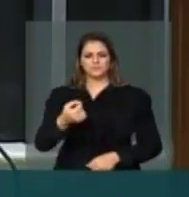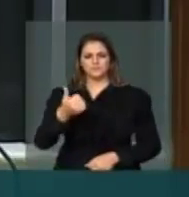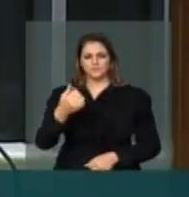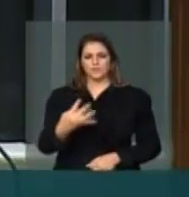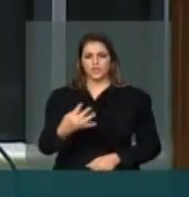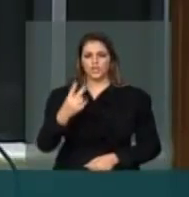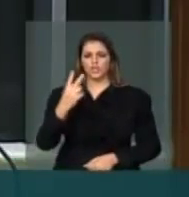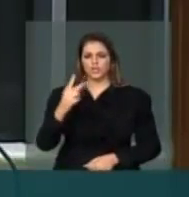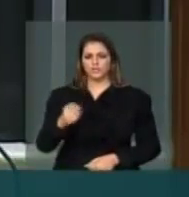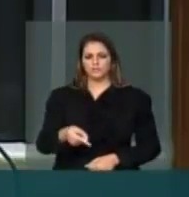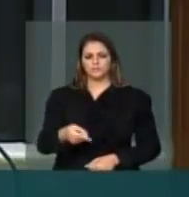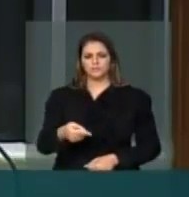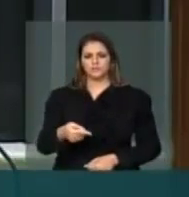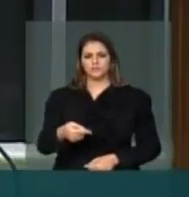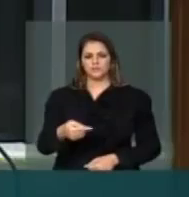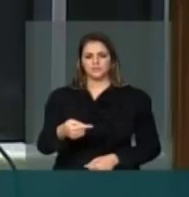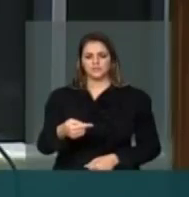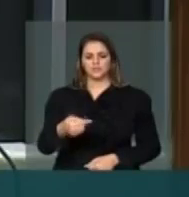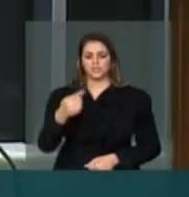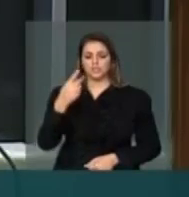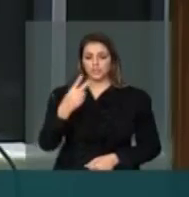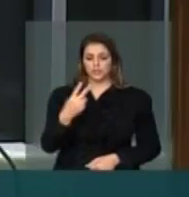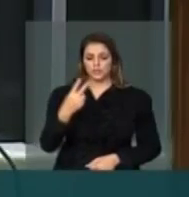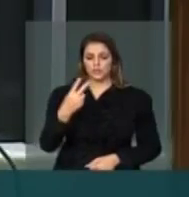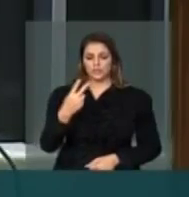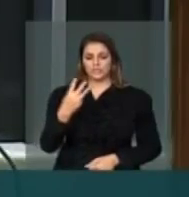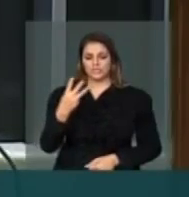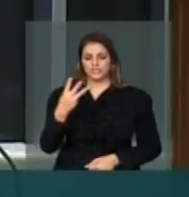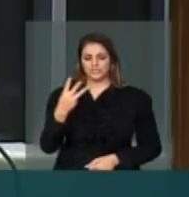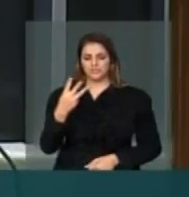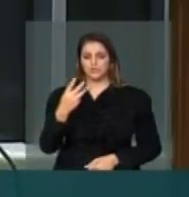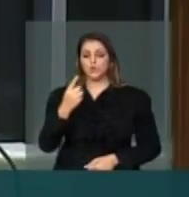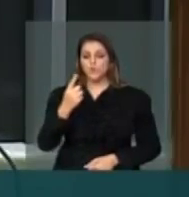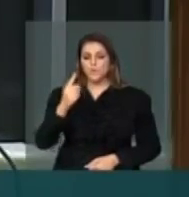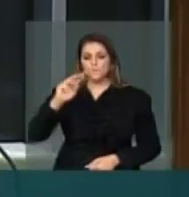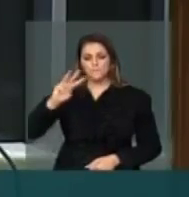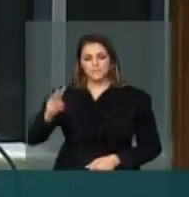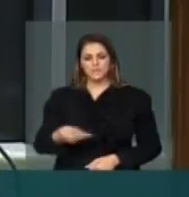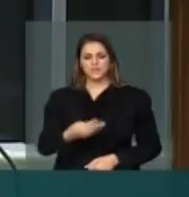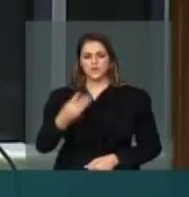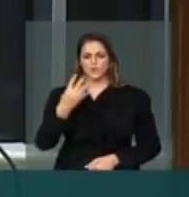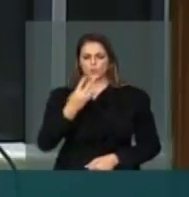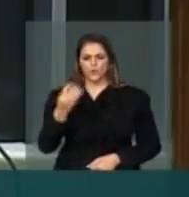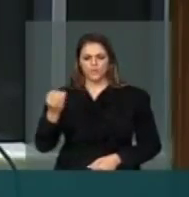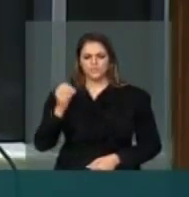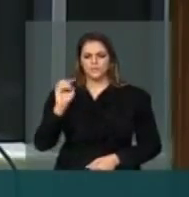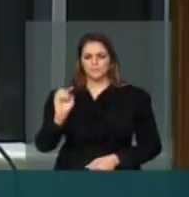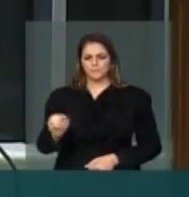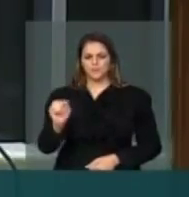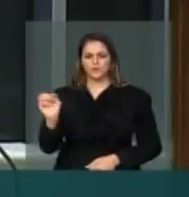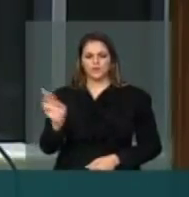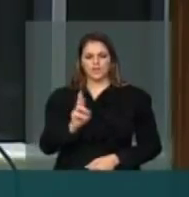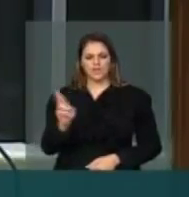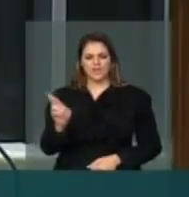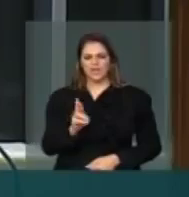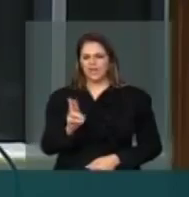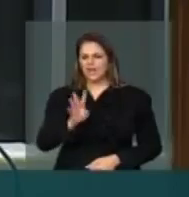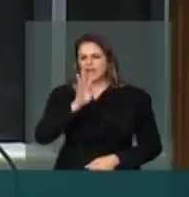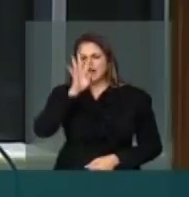2,513 parlamentares que se elegeram, é de 1 milhão e 400 mil reais. Isso é um absurdo, isso é